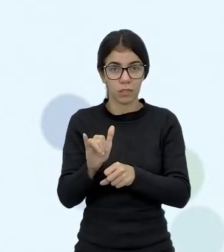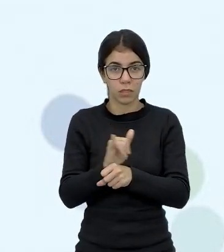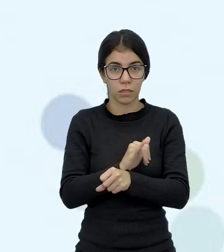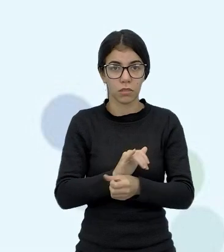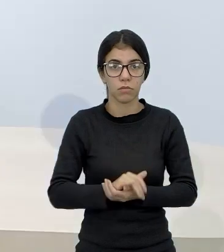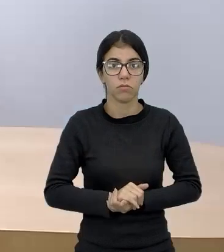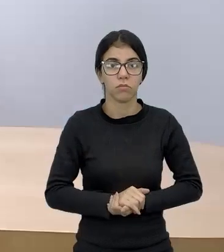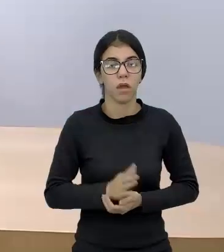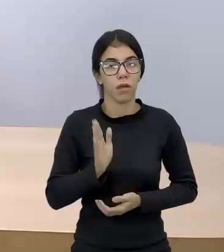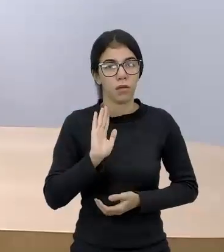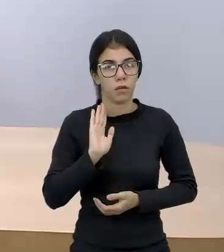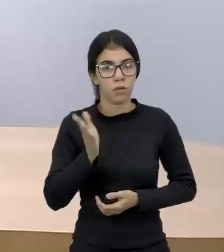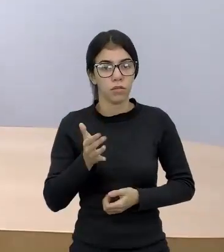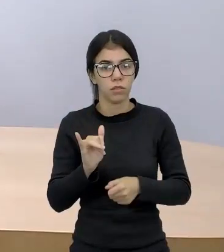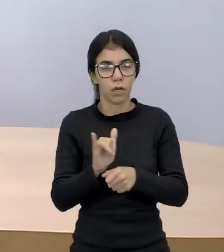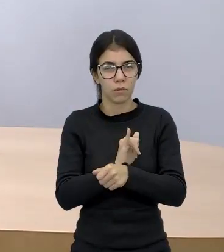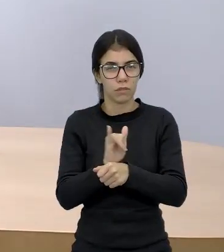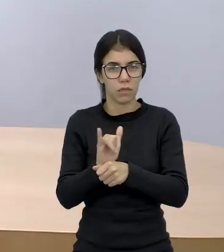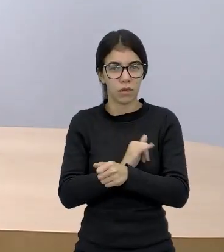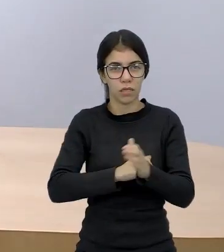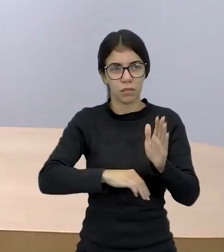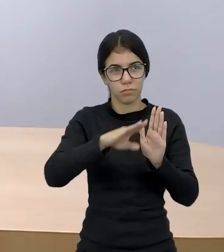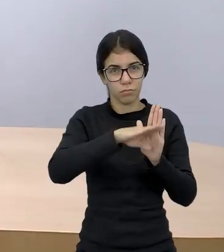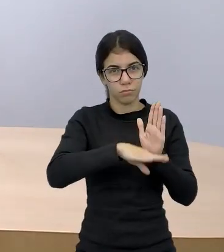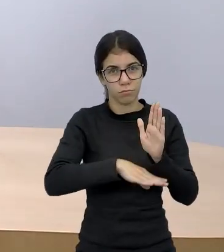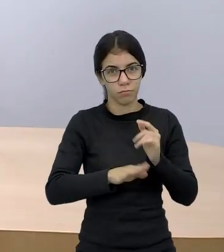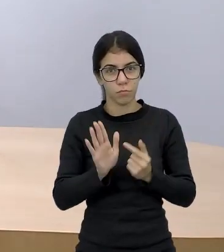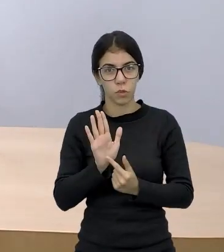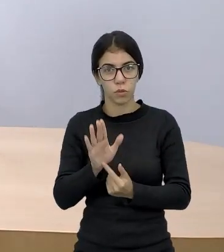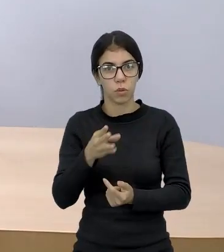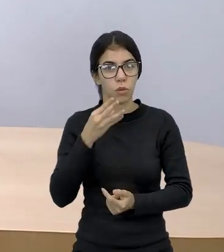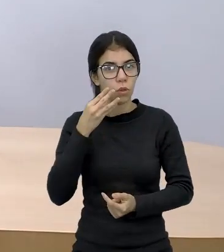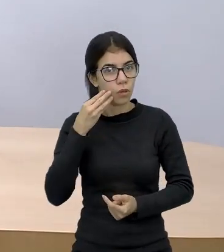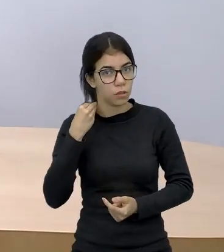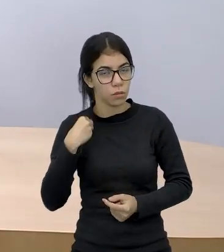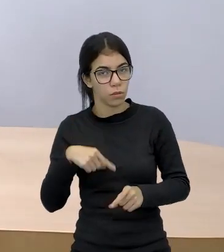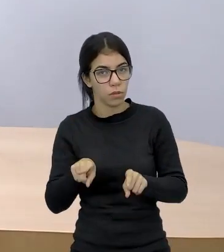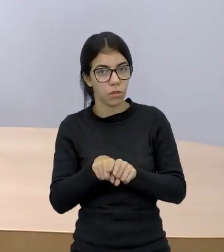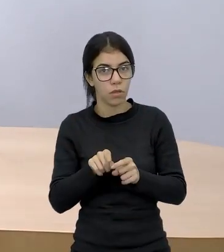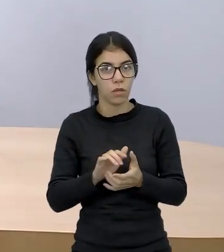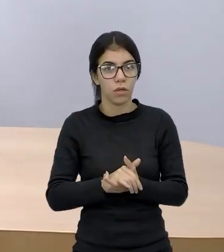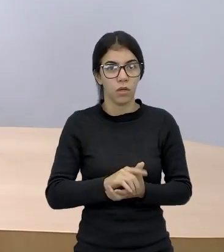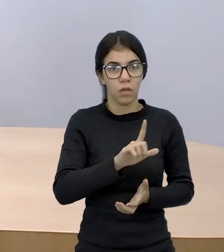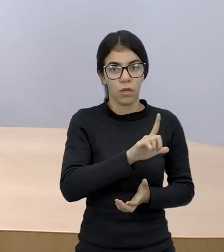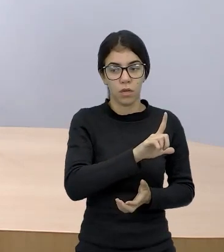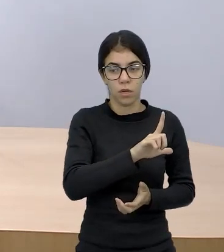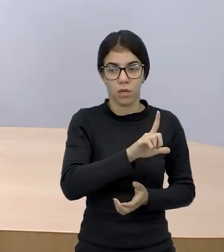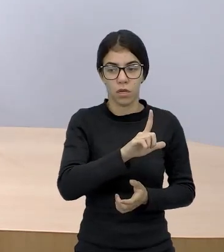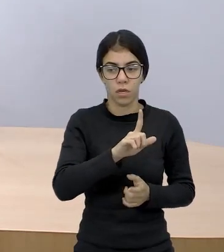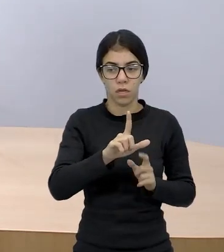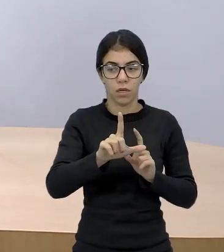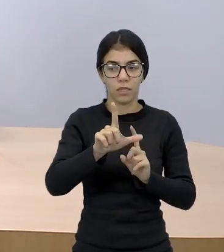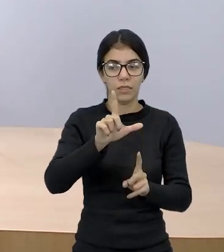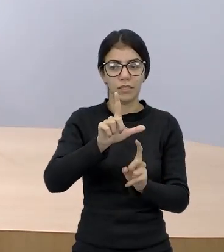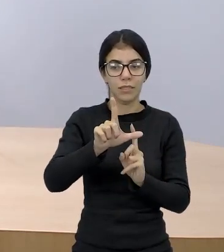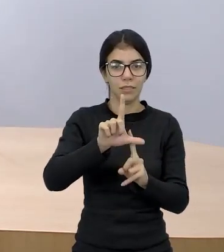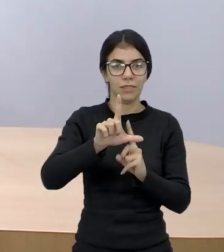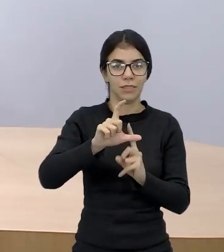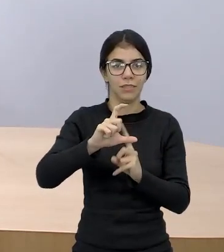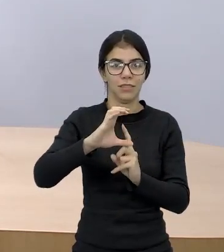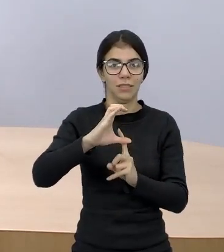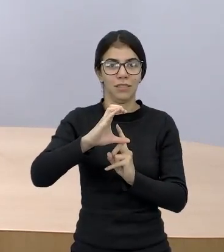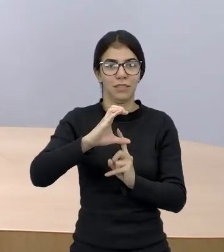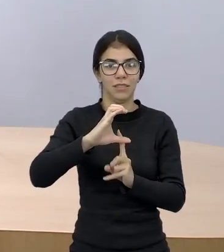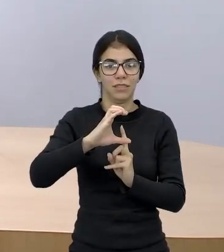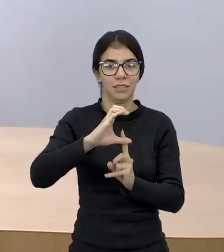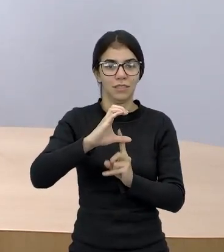Tá? Foi mostrado alguns esquemas para vocês. No Scratch, mostrei a linguagem C++, a linguagem C++, que é